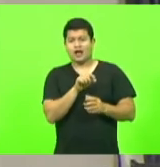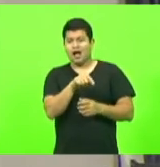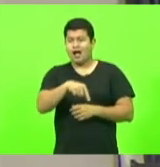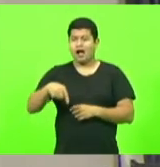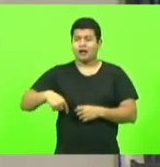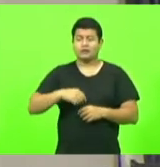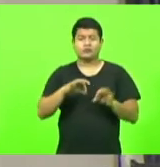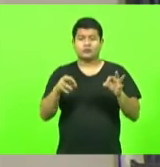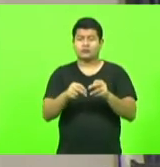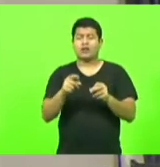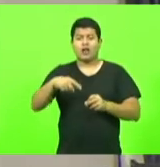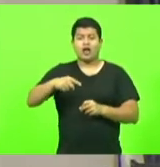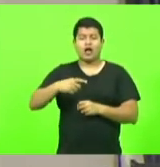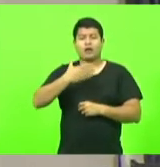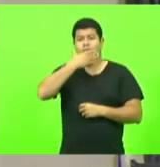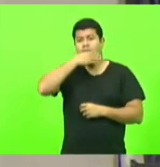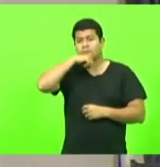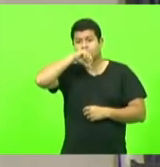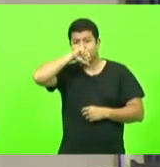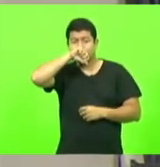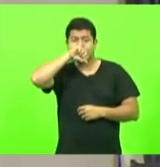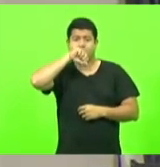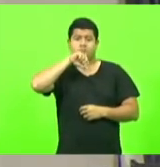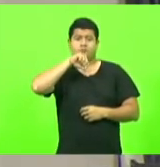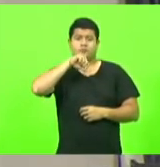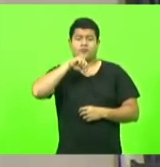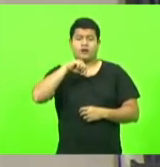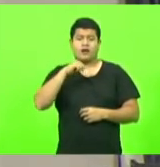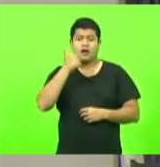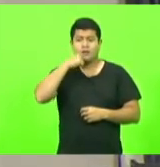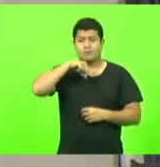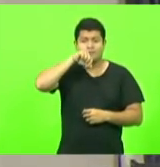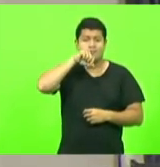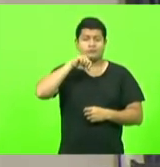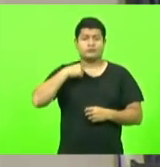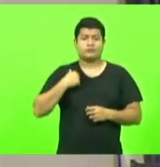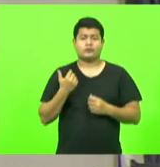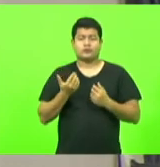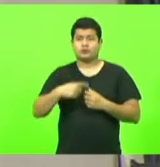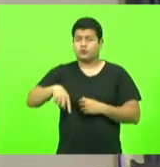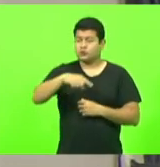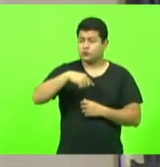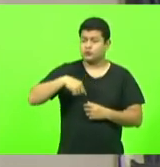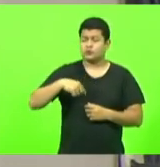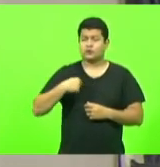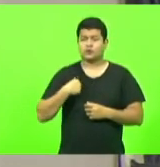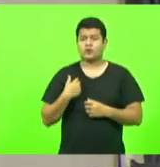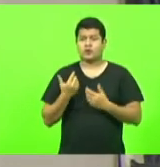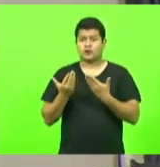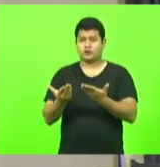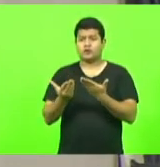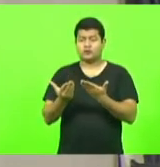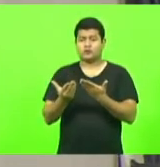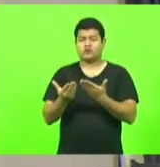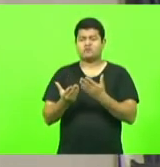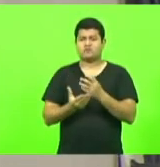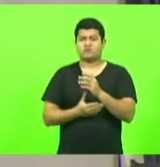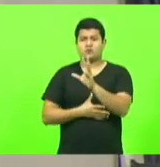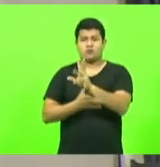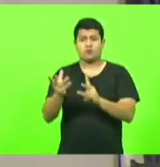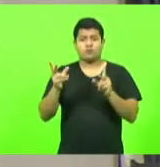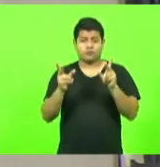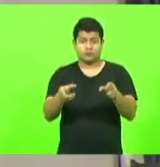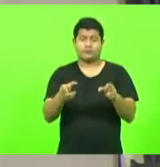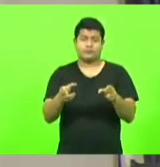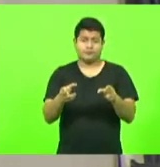seguir esse exemplo de Ashkur através do nosso deputado querido Maurício Kudlak estar proporcionando isso a